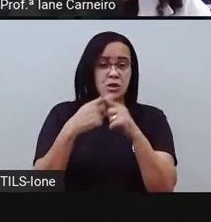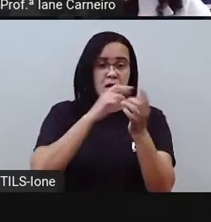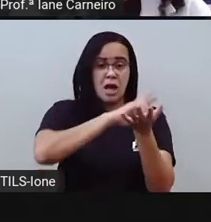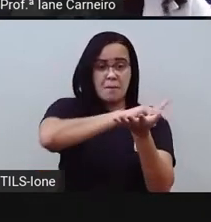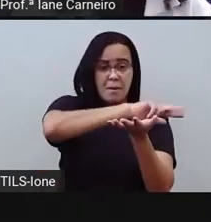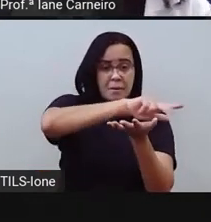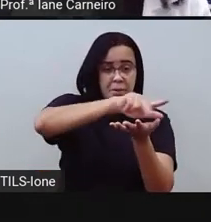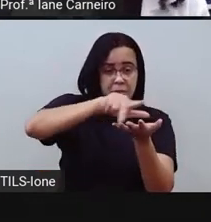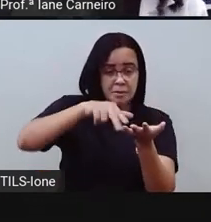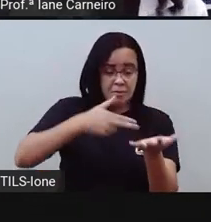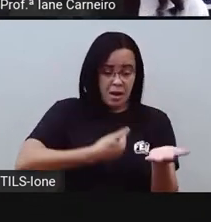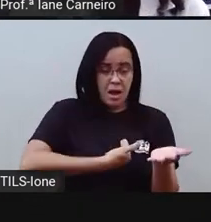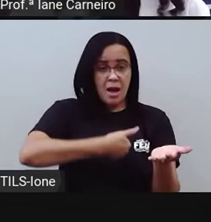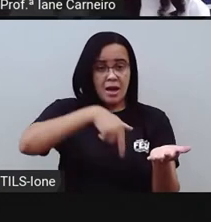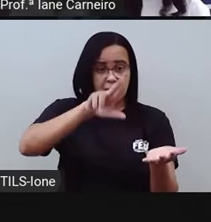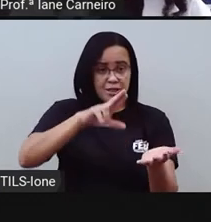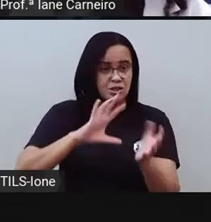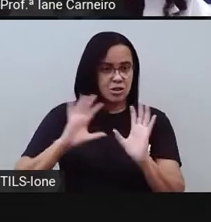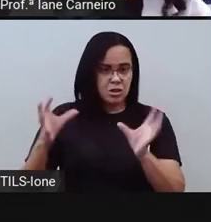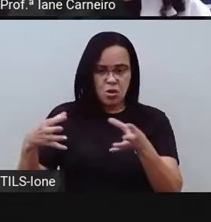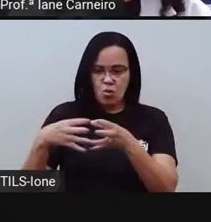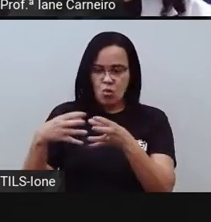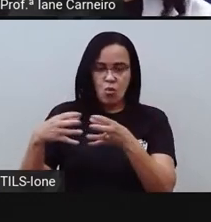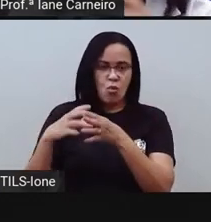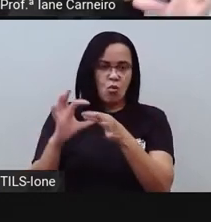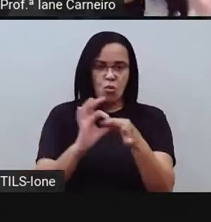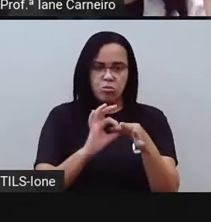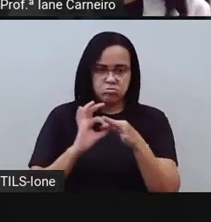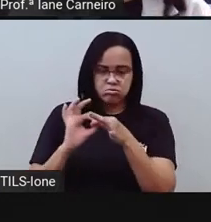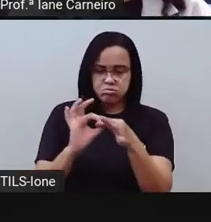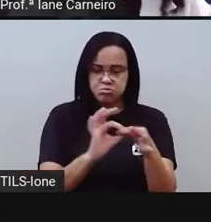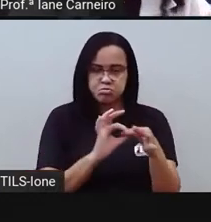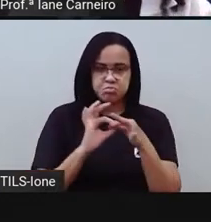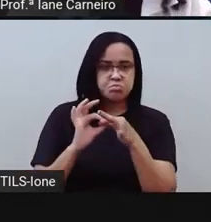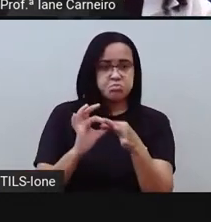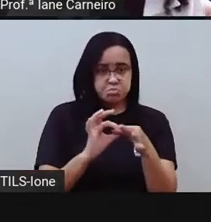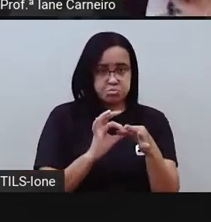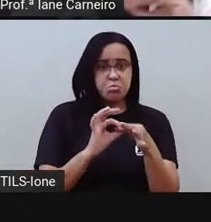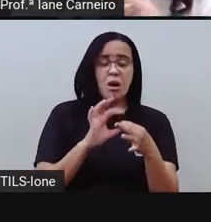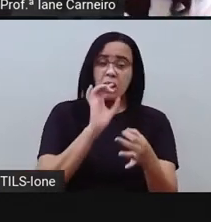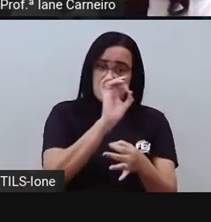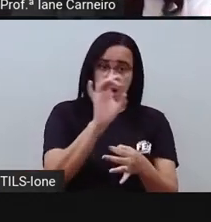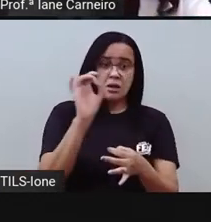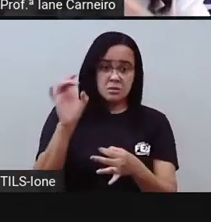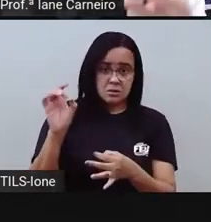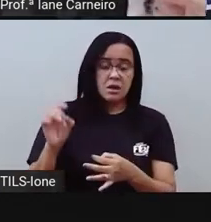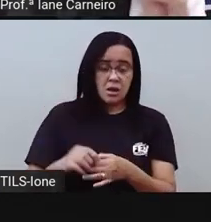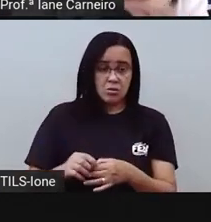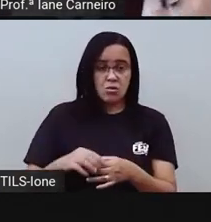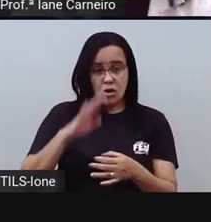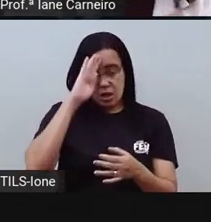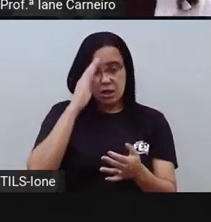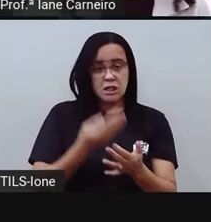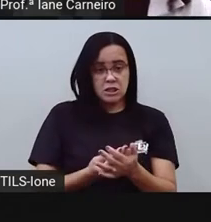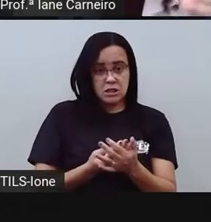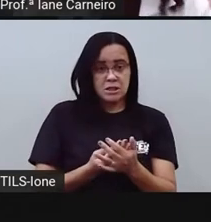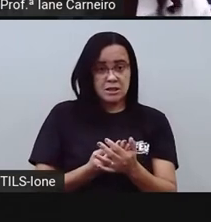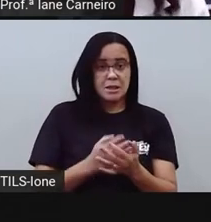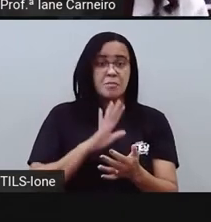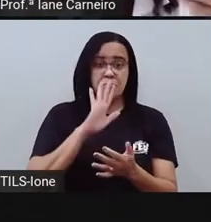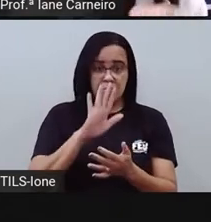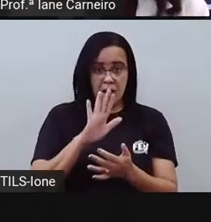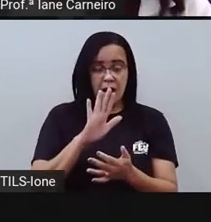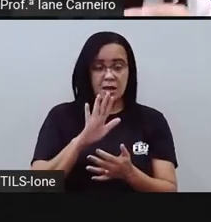harmonia, com união. Independente do que cada uma crê, né? A única coisa que tem em comum entre as